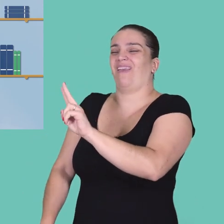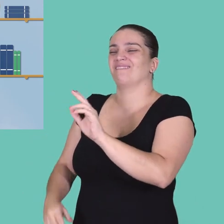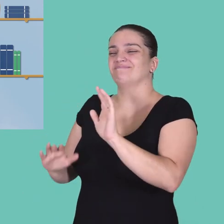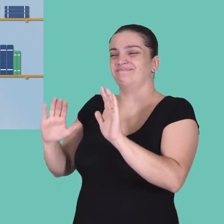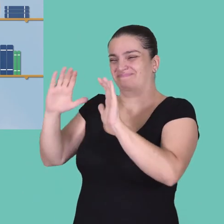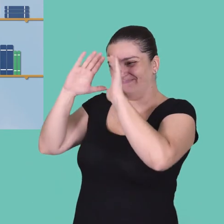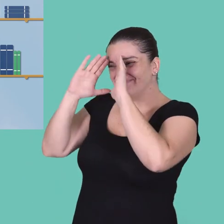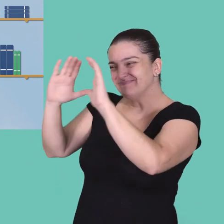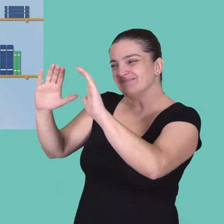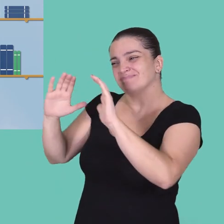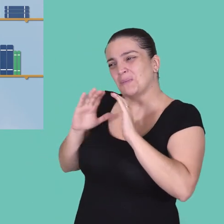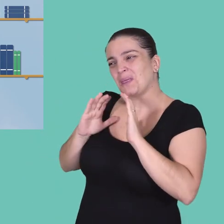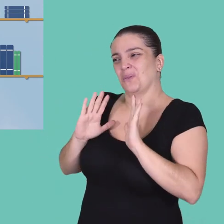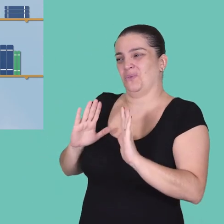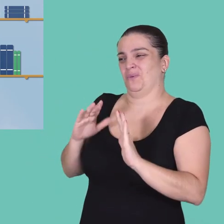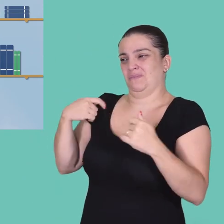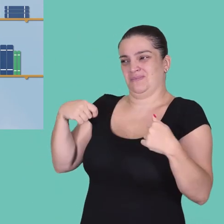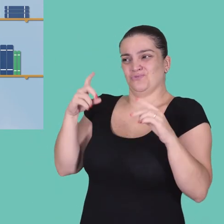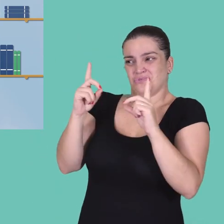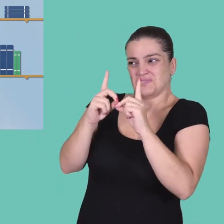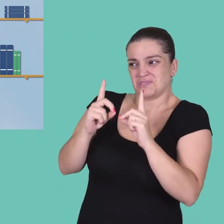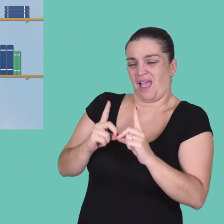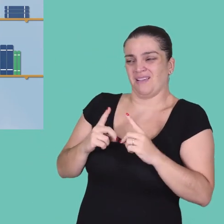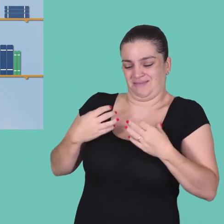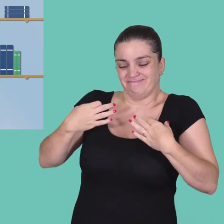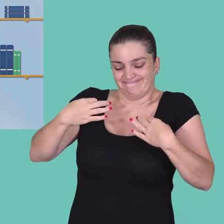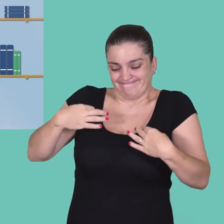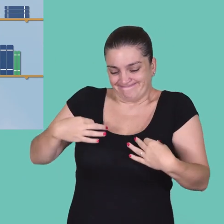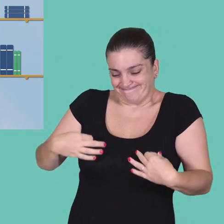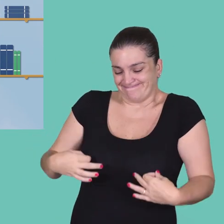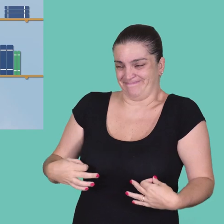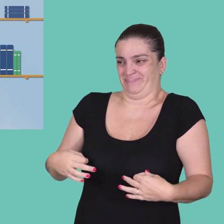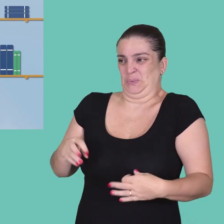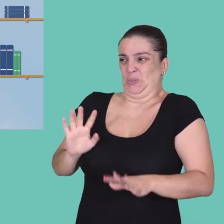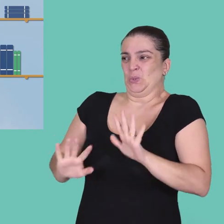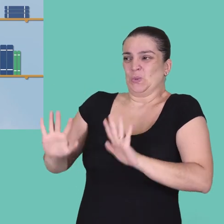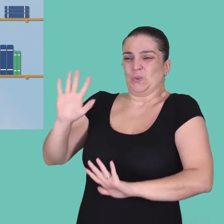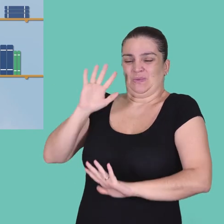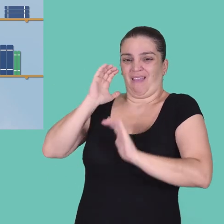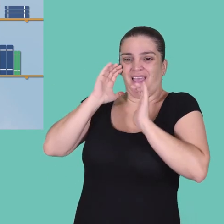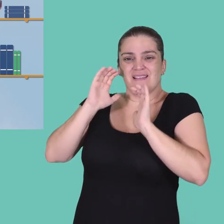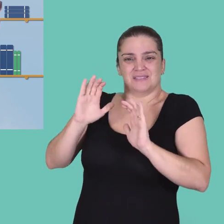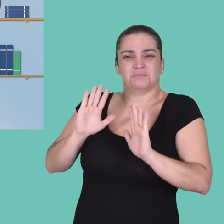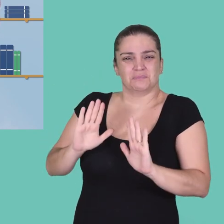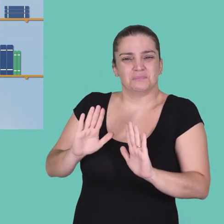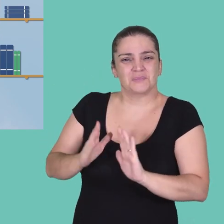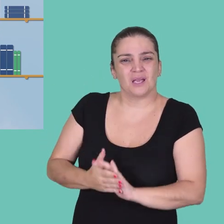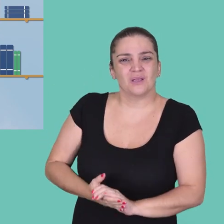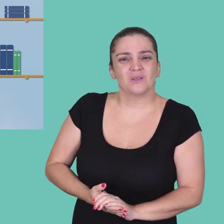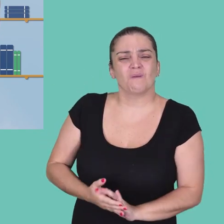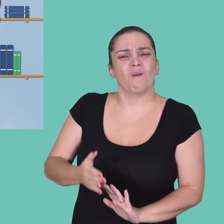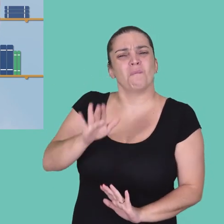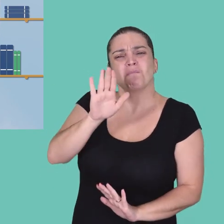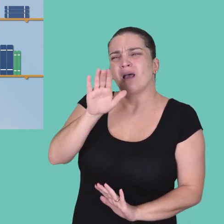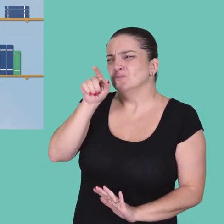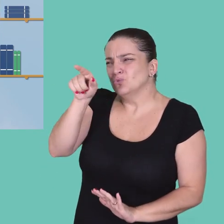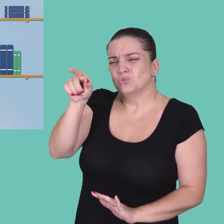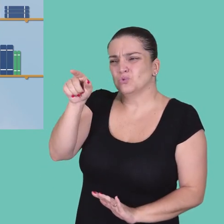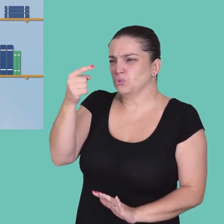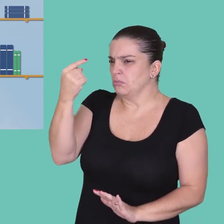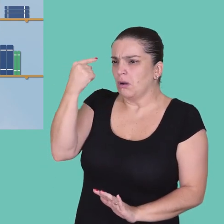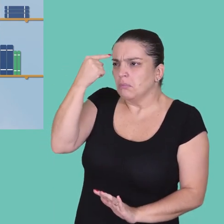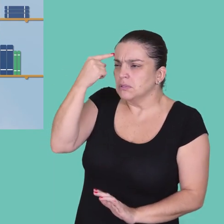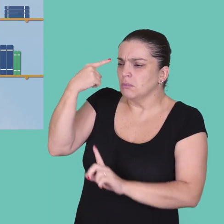ordem aqui, porque a gente é educador, tem que ser didático, então tem que tentar manter o respeito. Mas eu gostaria de saber se tu não vê